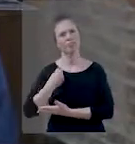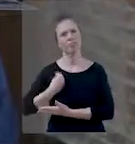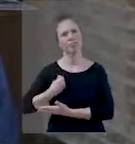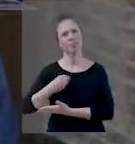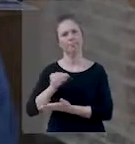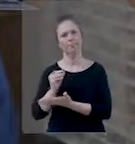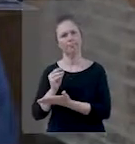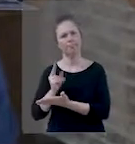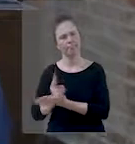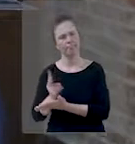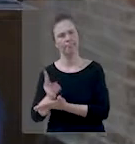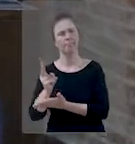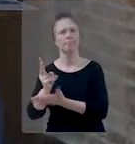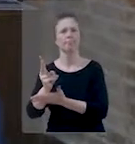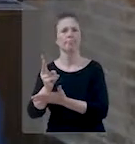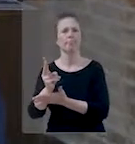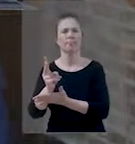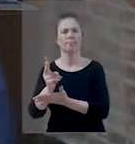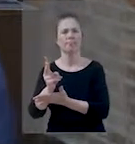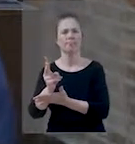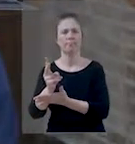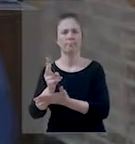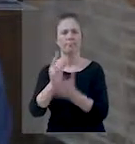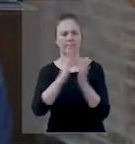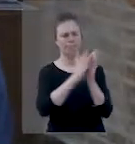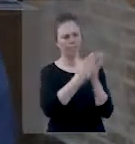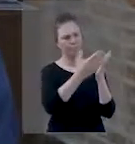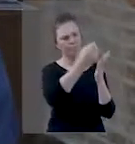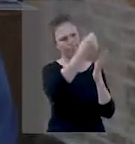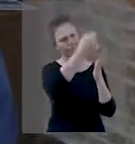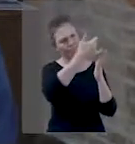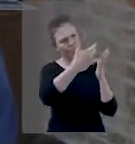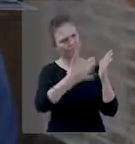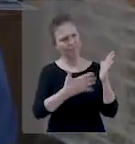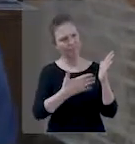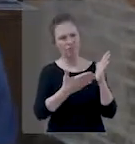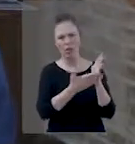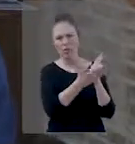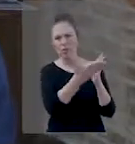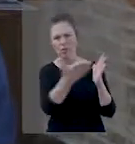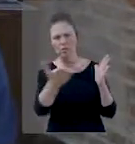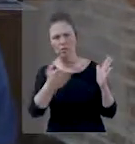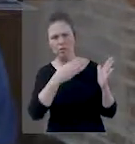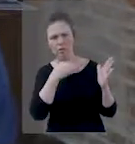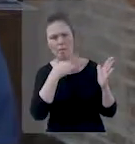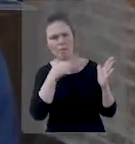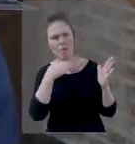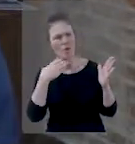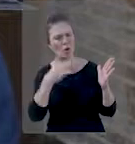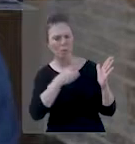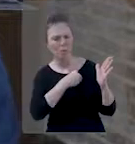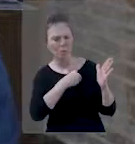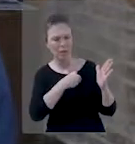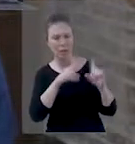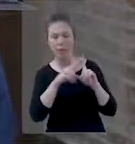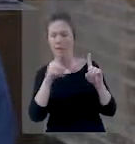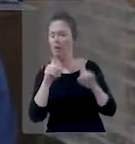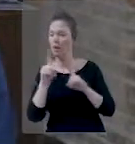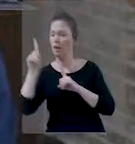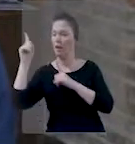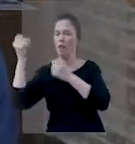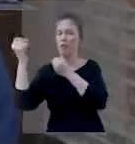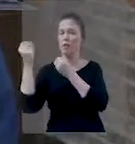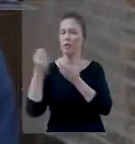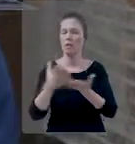à vida. Paulo expressa isso claramente no livro de Efésios, no capítulo 2. Vós estaveis mortos em ofensas e